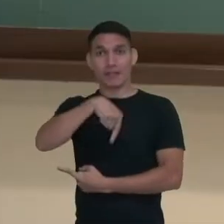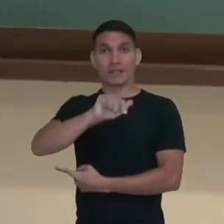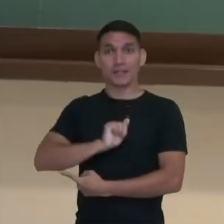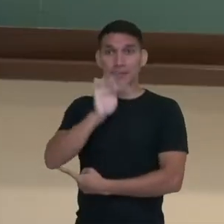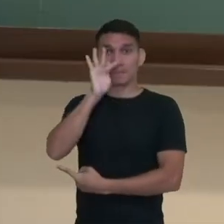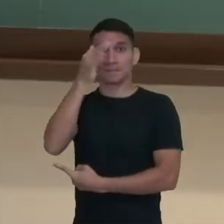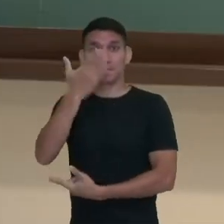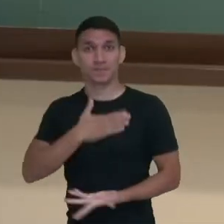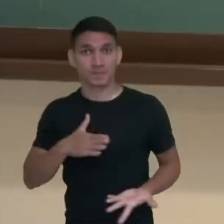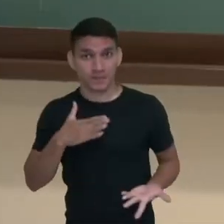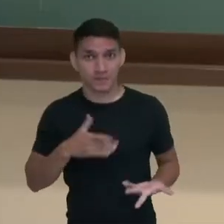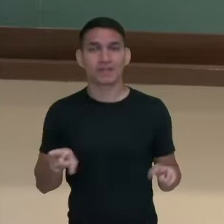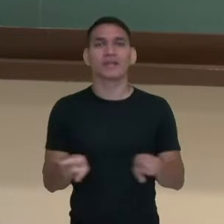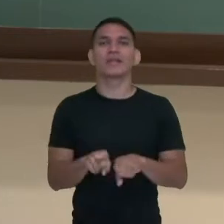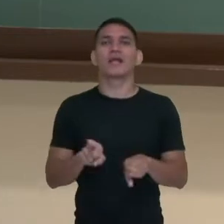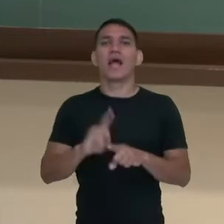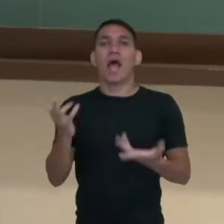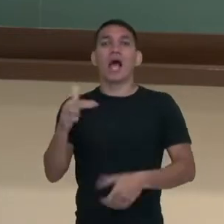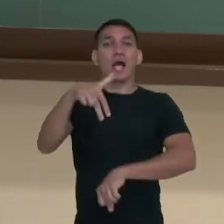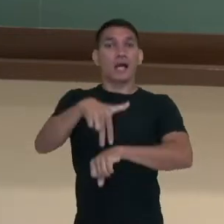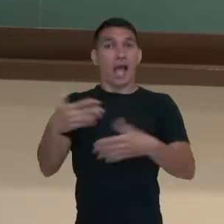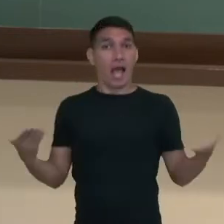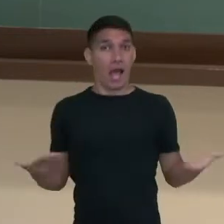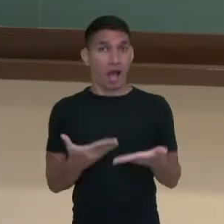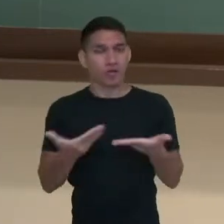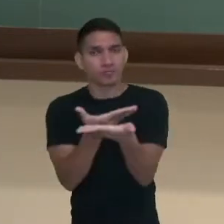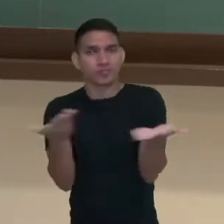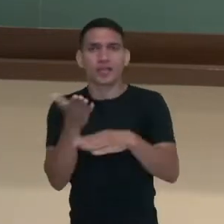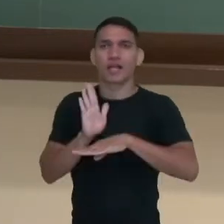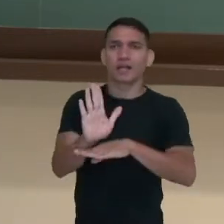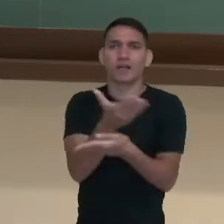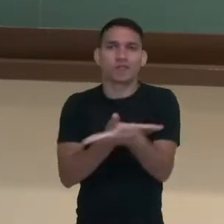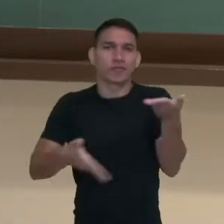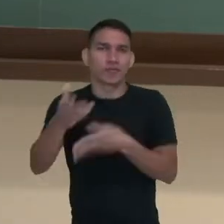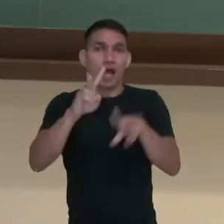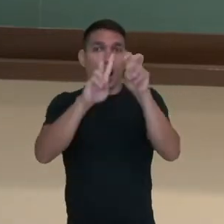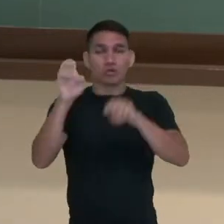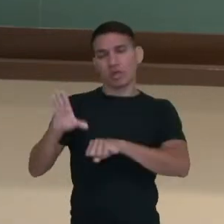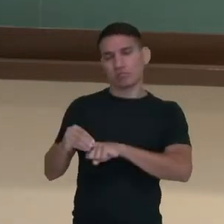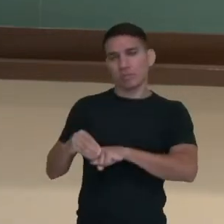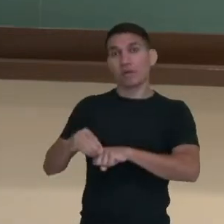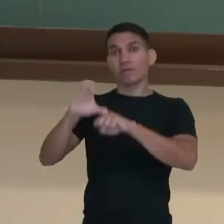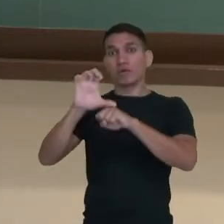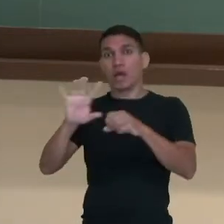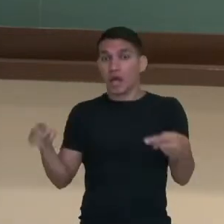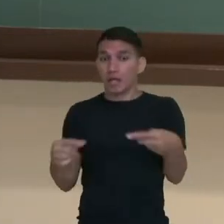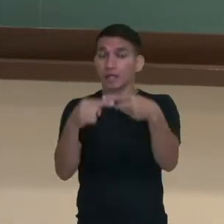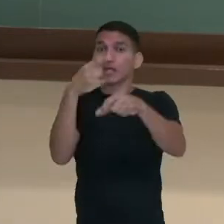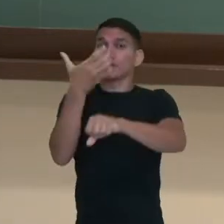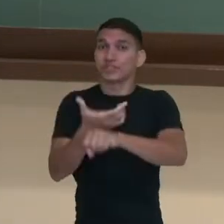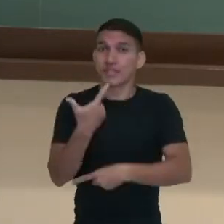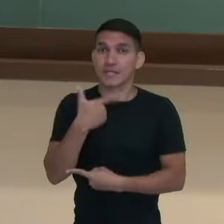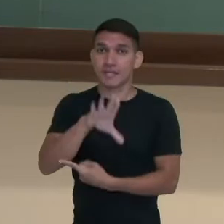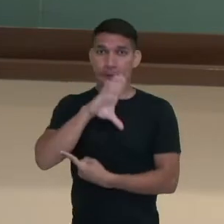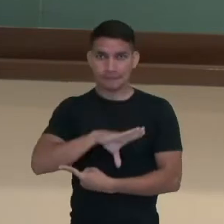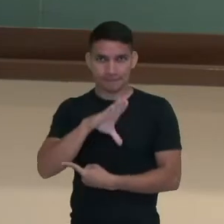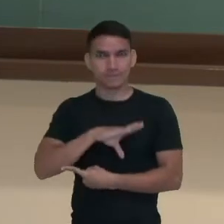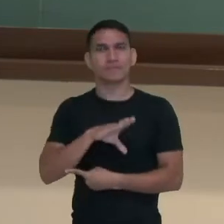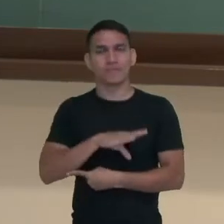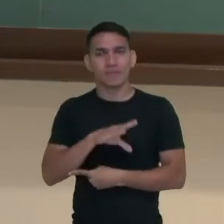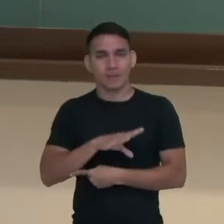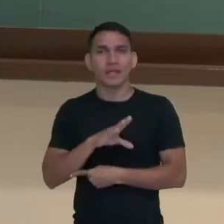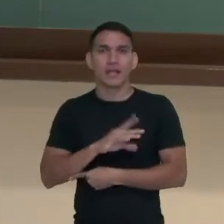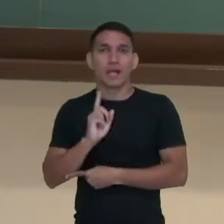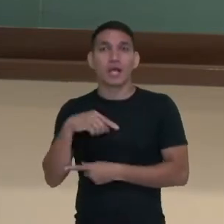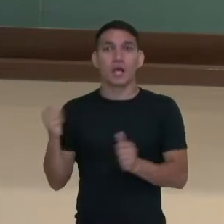professora Rosa Helena Bueno, estou aqui contribuindo com vocês com relação aos conhecimentos pertinentes da disciplina de língua portuguesa.